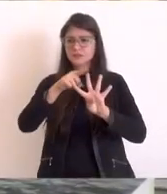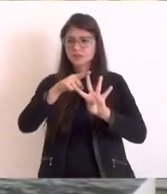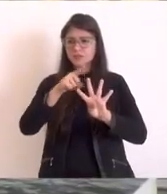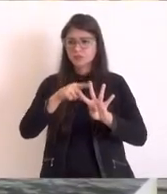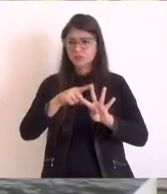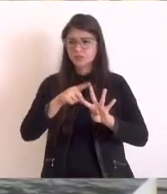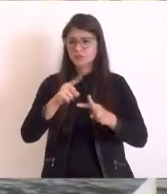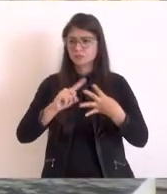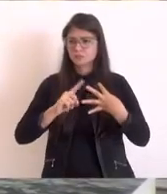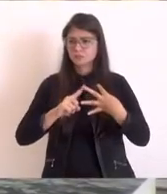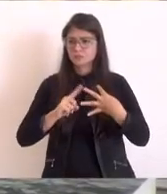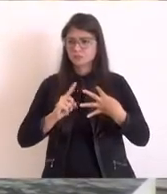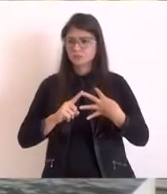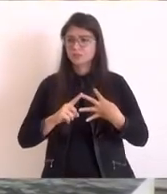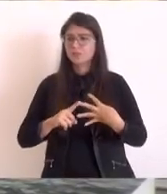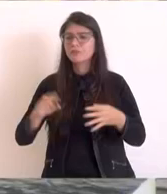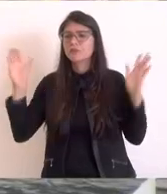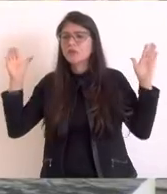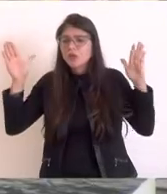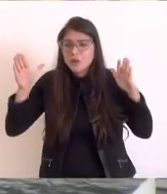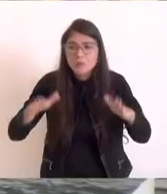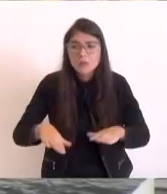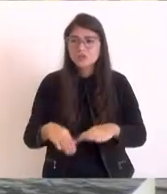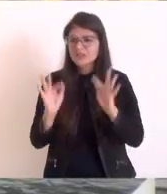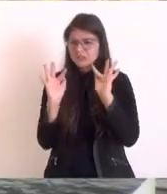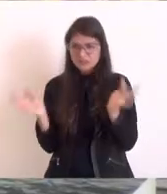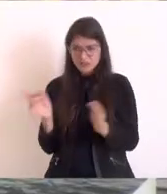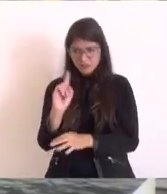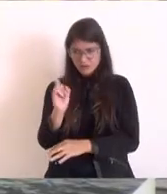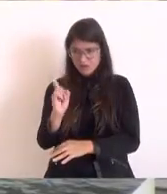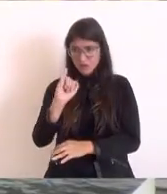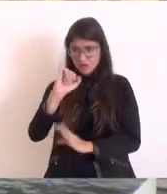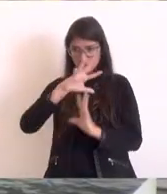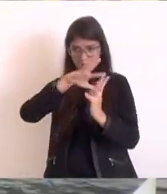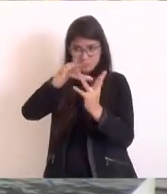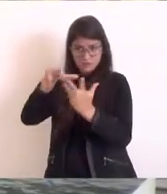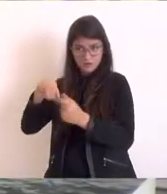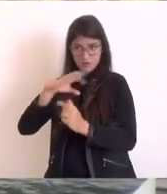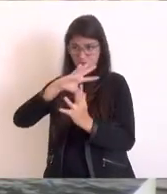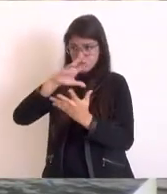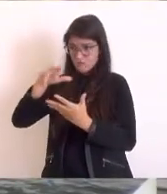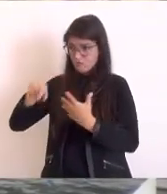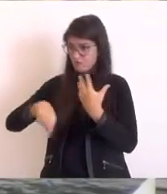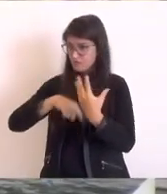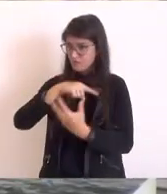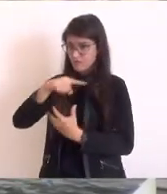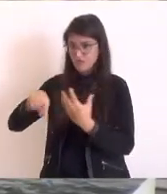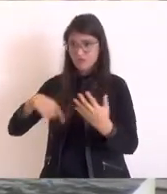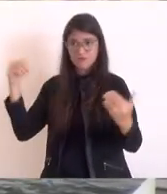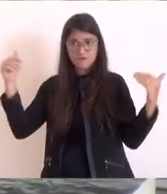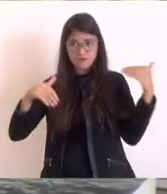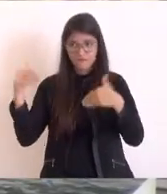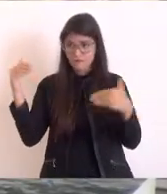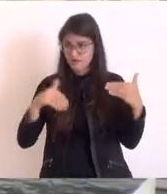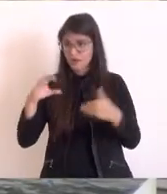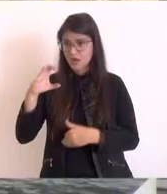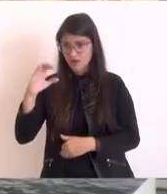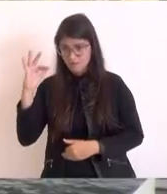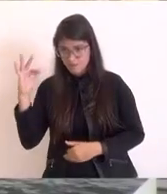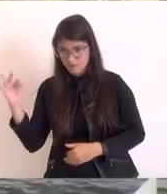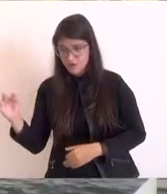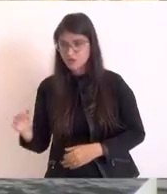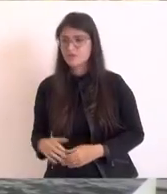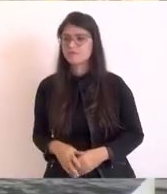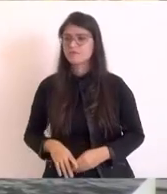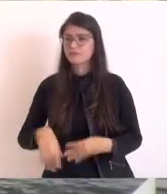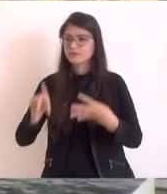que não é um aeroporto simples, é um aeroporto internacional. Nós estamos prontos para receber voos do mundo inteiro. Nós temos um